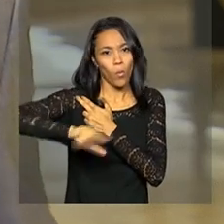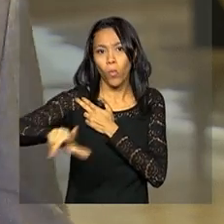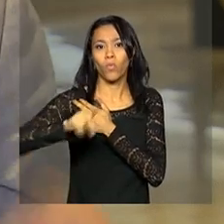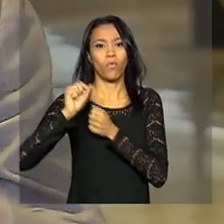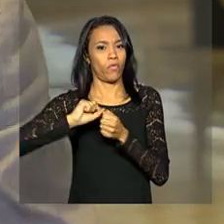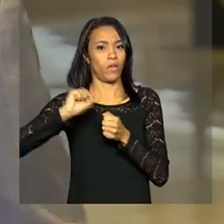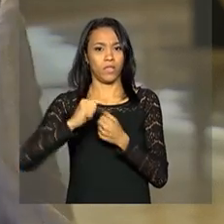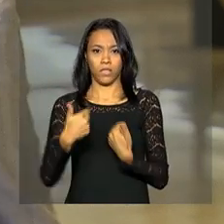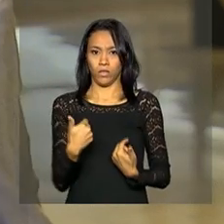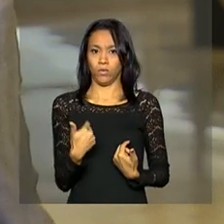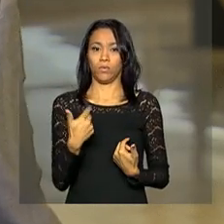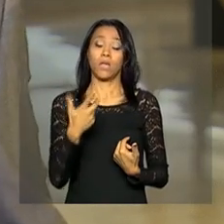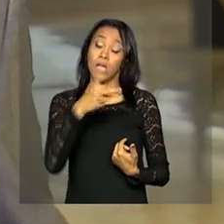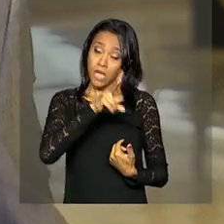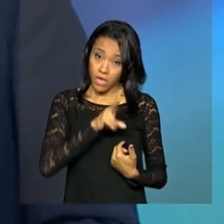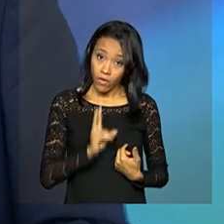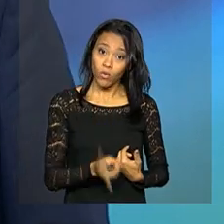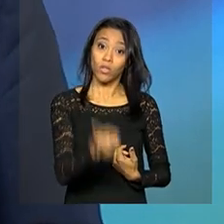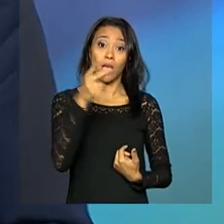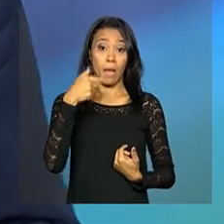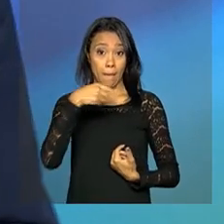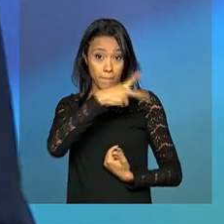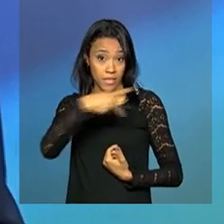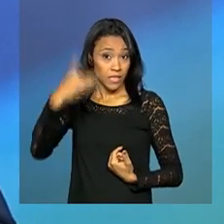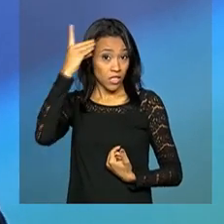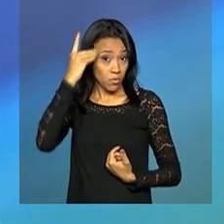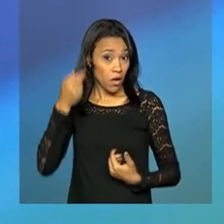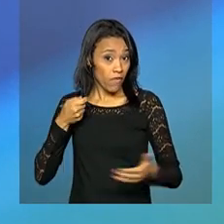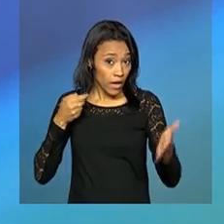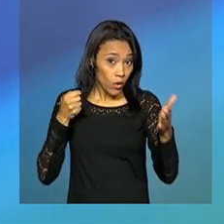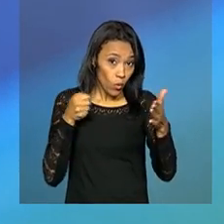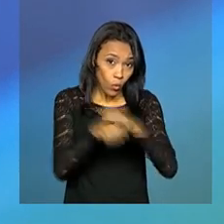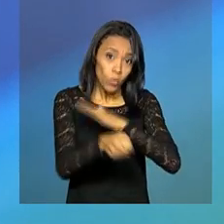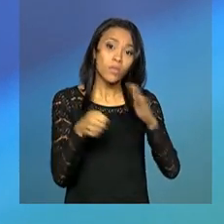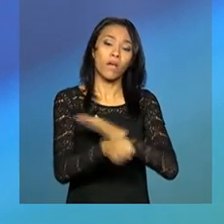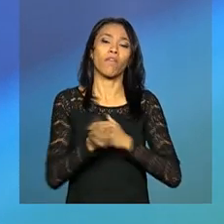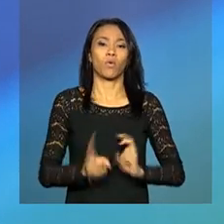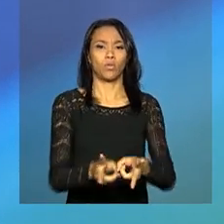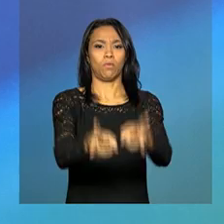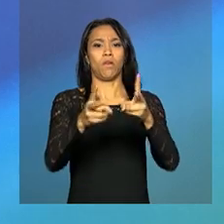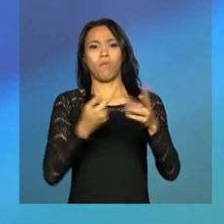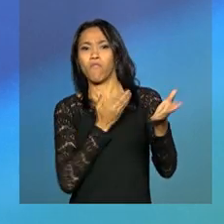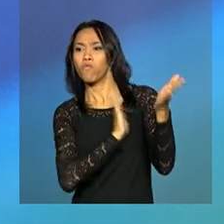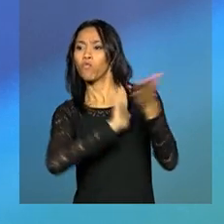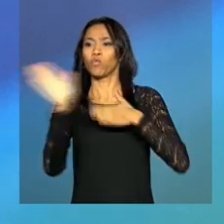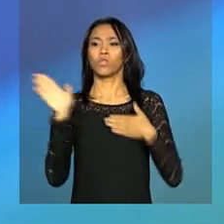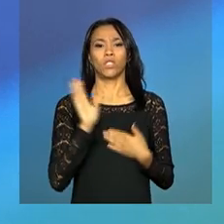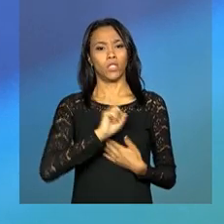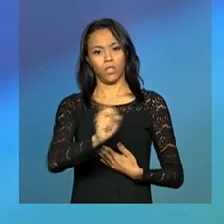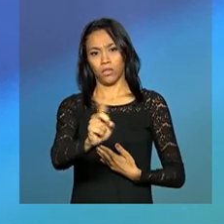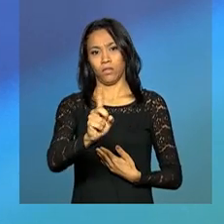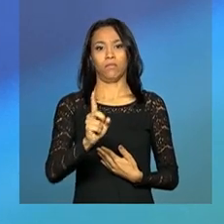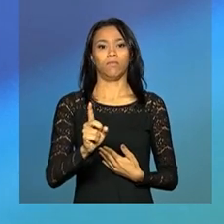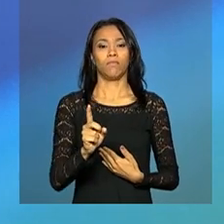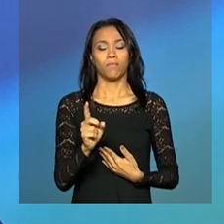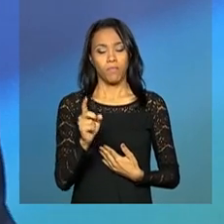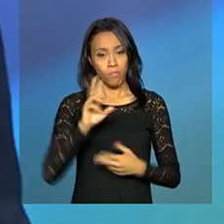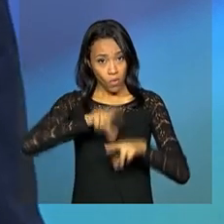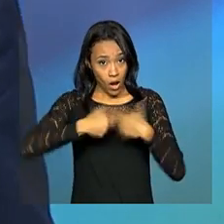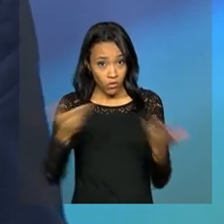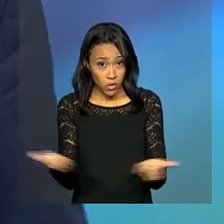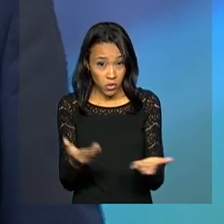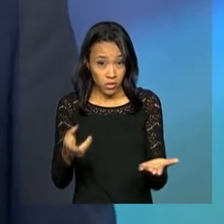Rousseff não fugirá da luta. Se alguém imagina que ela se curvará diante da decisão de hoje,